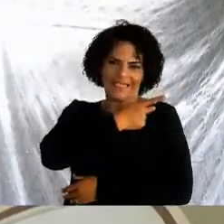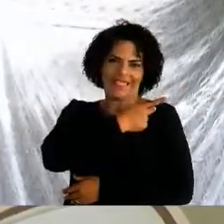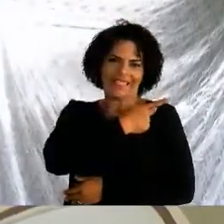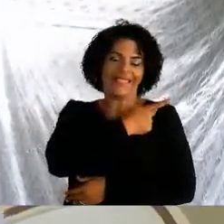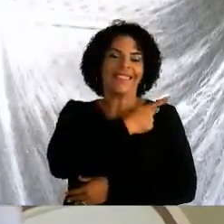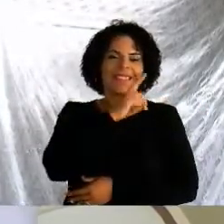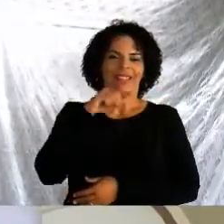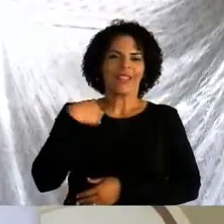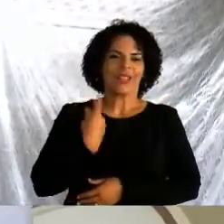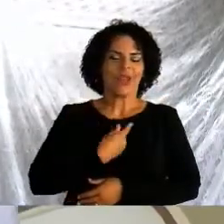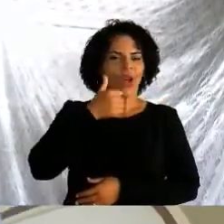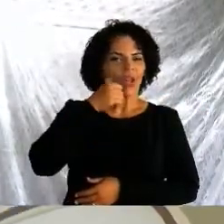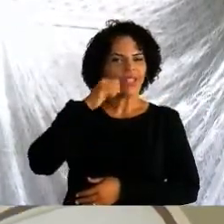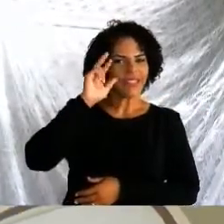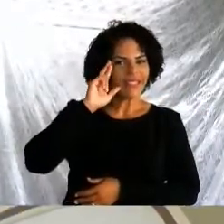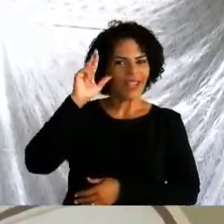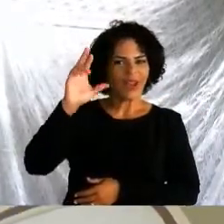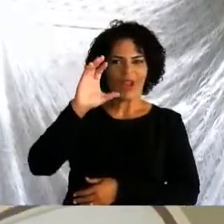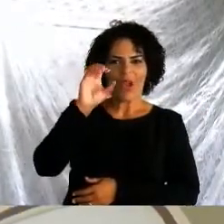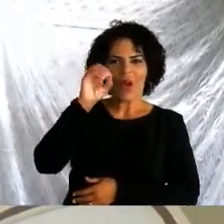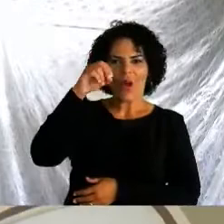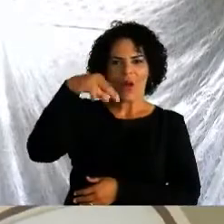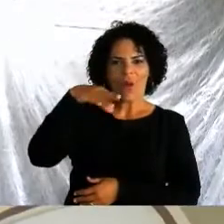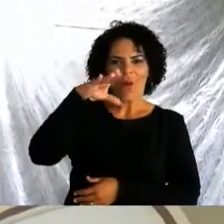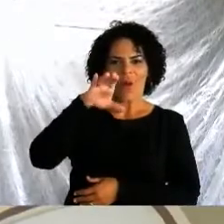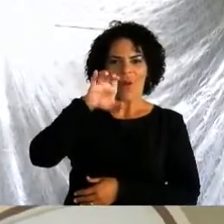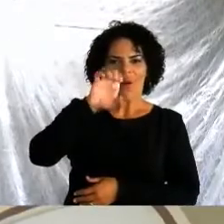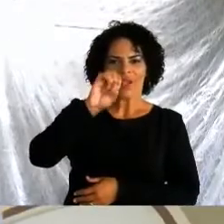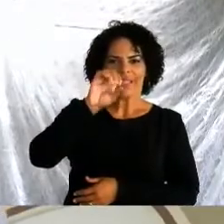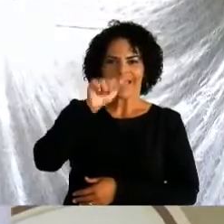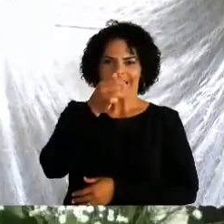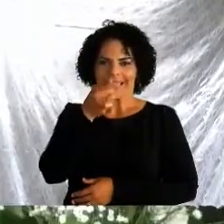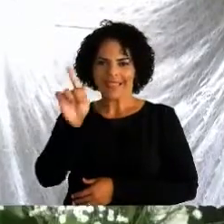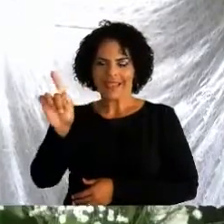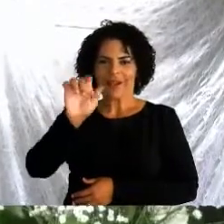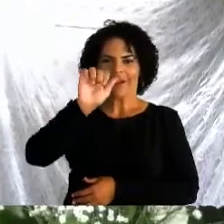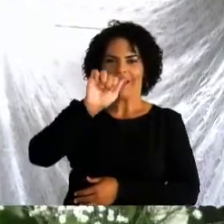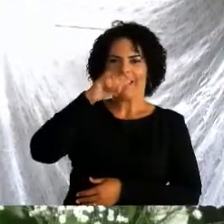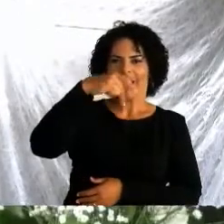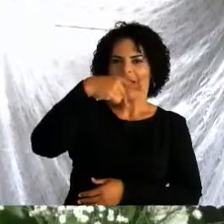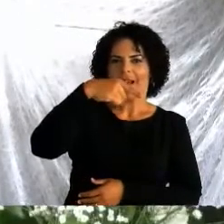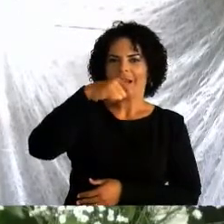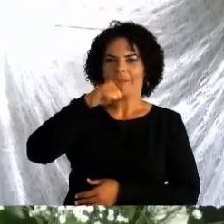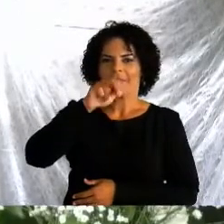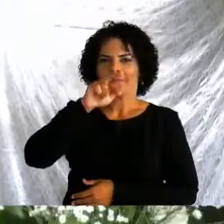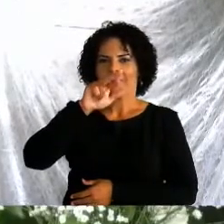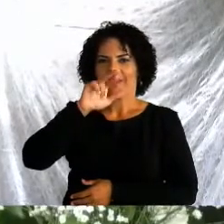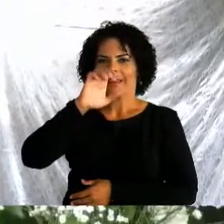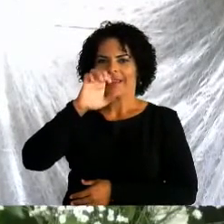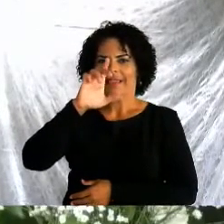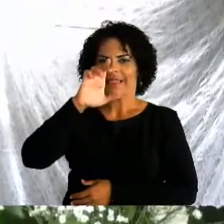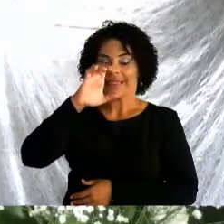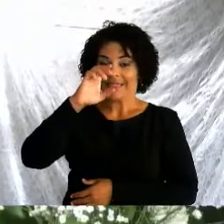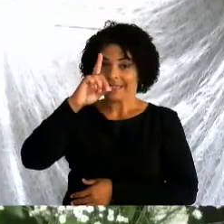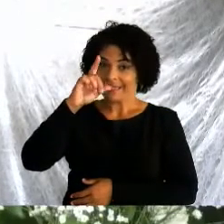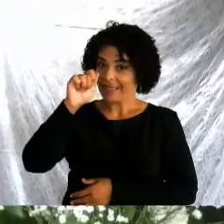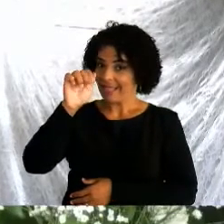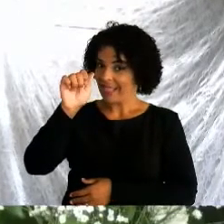Conceição Aparecida. E vale aqui lembrar que a Mãe de Jesus